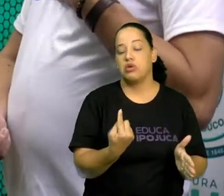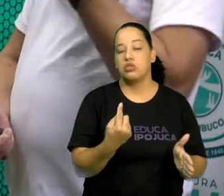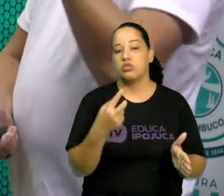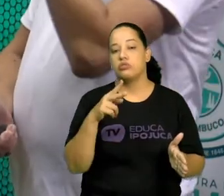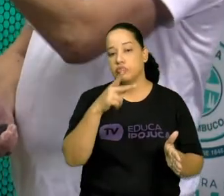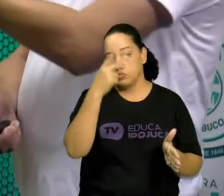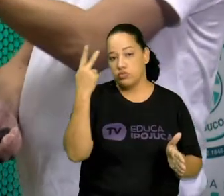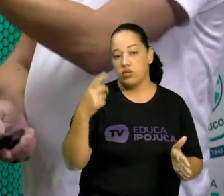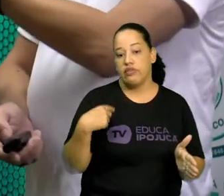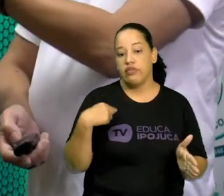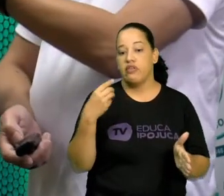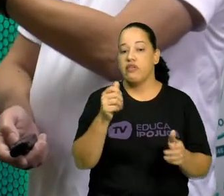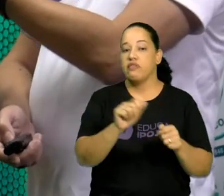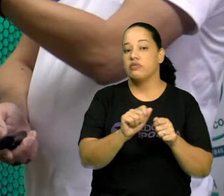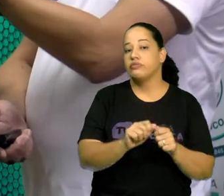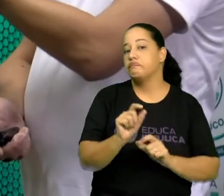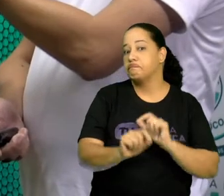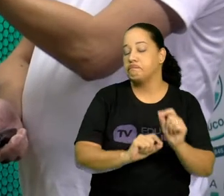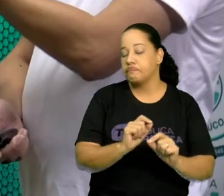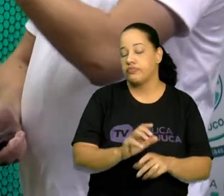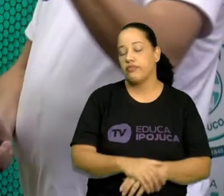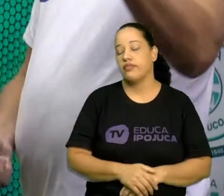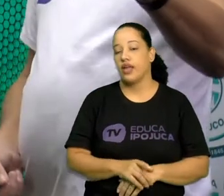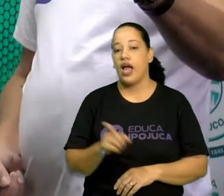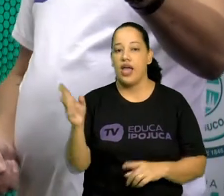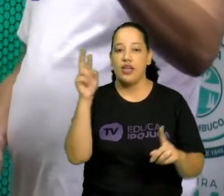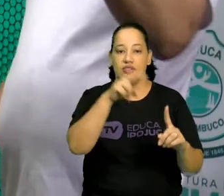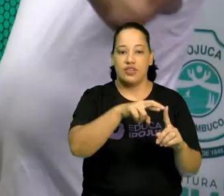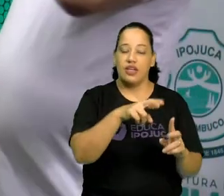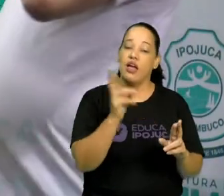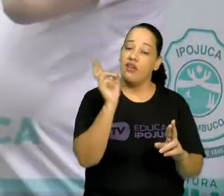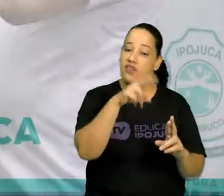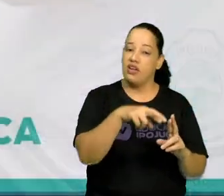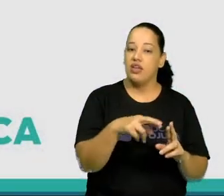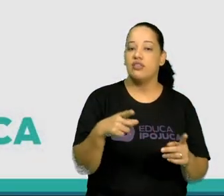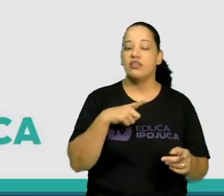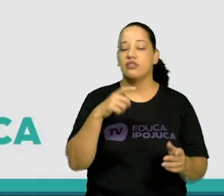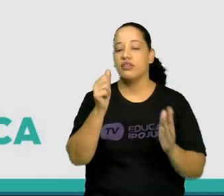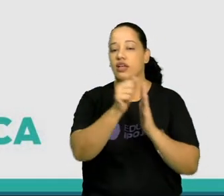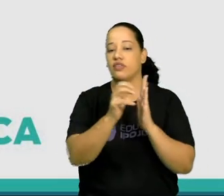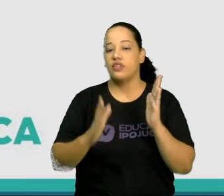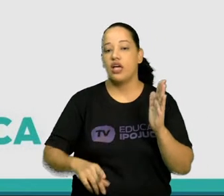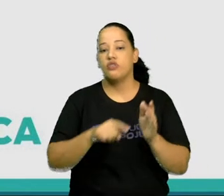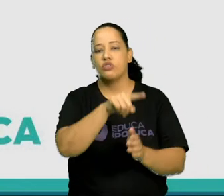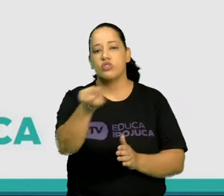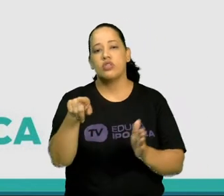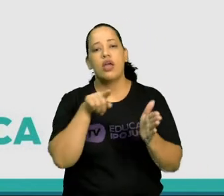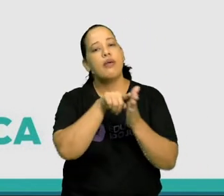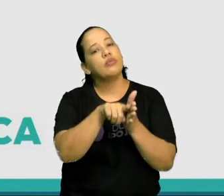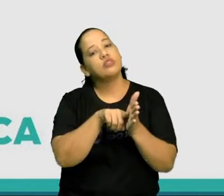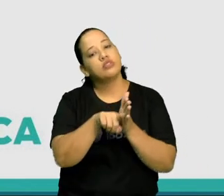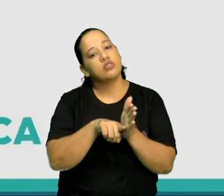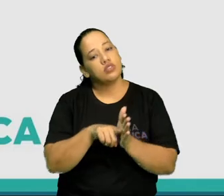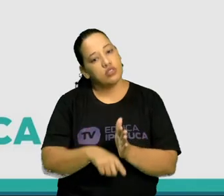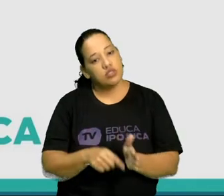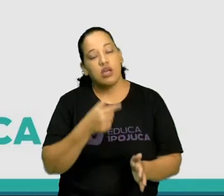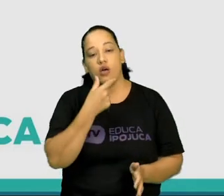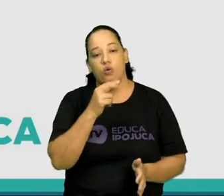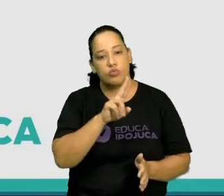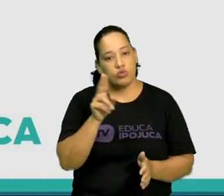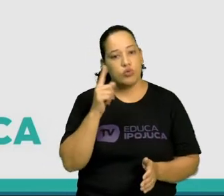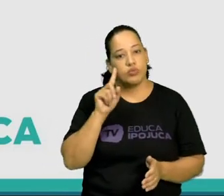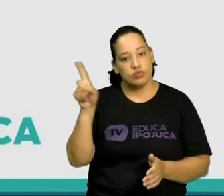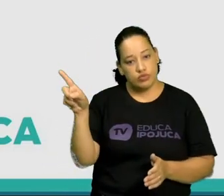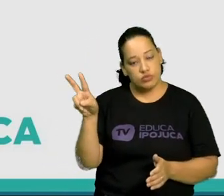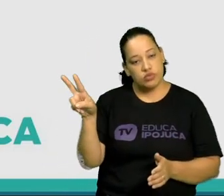coisas. Aqui estão as referências e a atividade. Faça uma pesquisa sobre Bertolt Brecht, escreva um